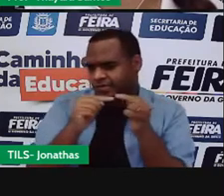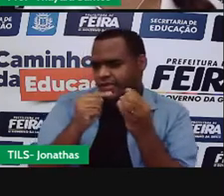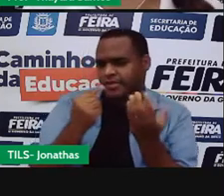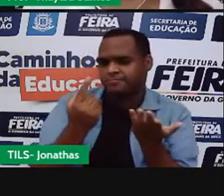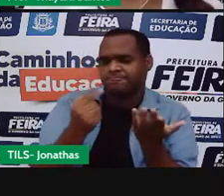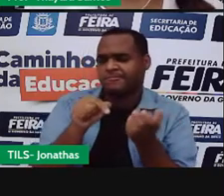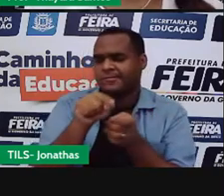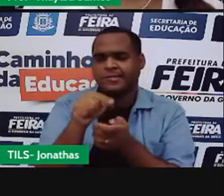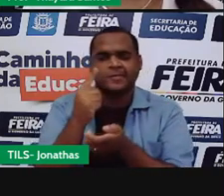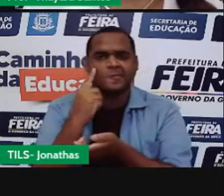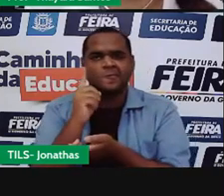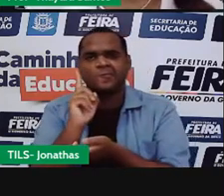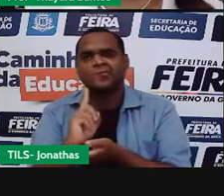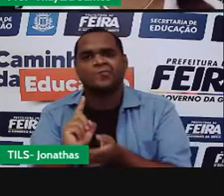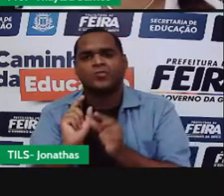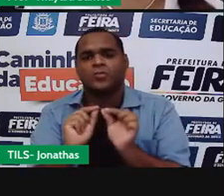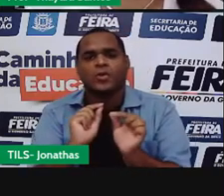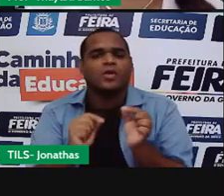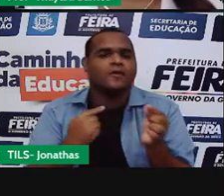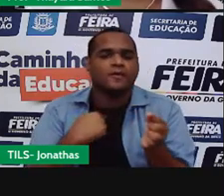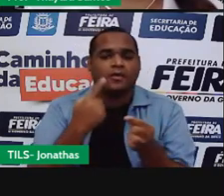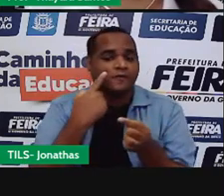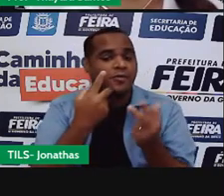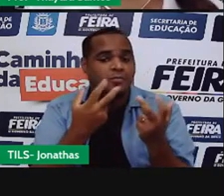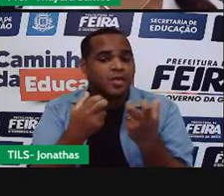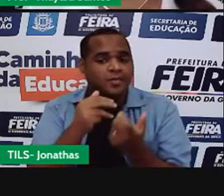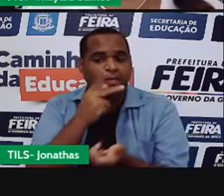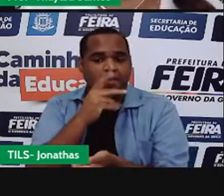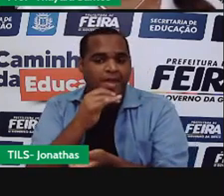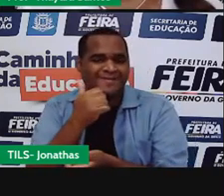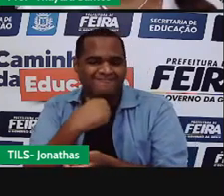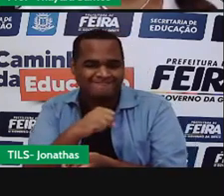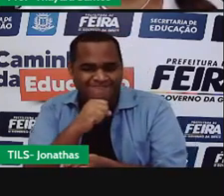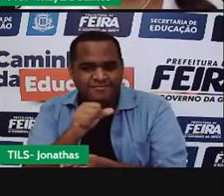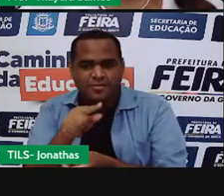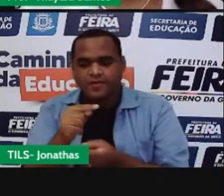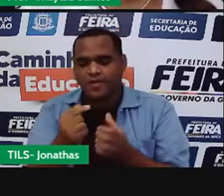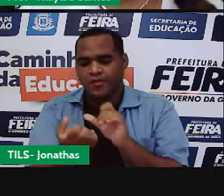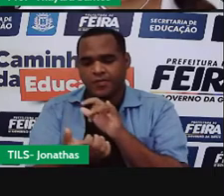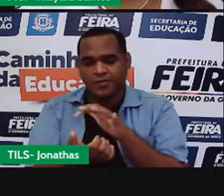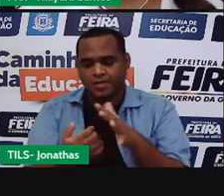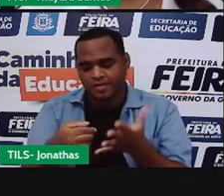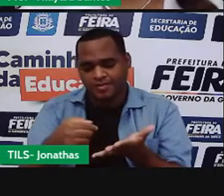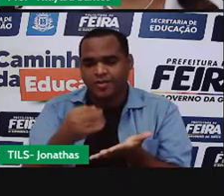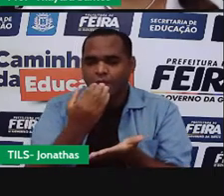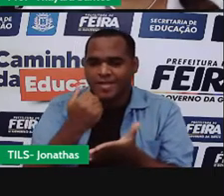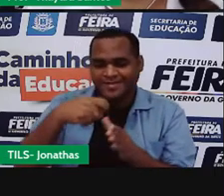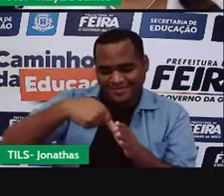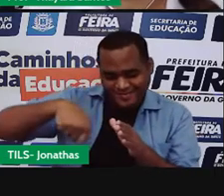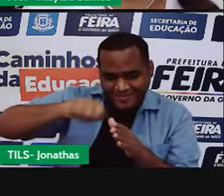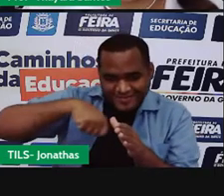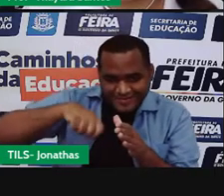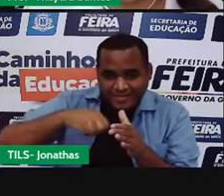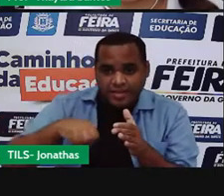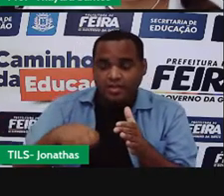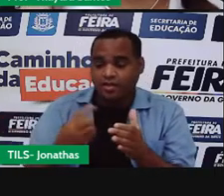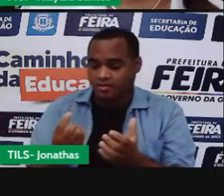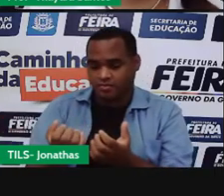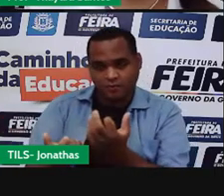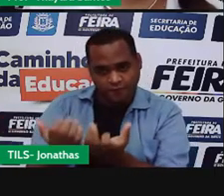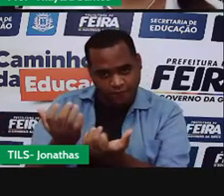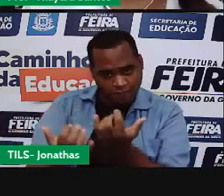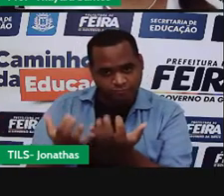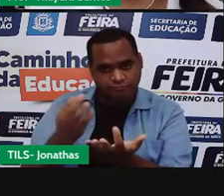Não sei se vocês já viram os pais de vocês cozinhando e em um determinado momento a chama do fogão estava ali,